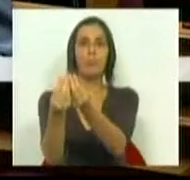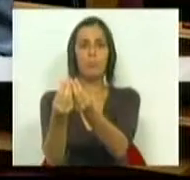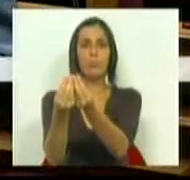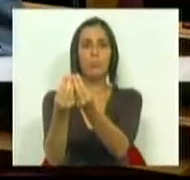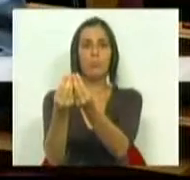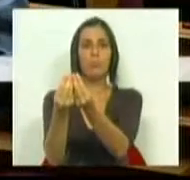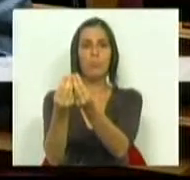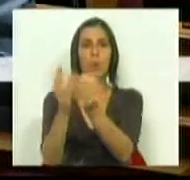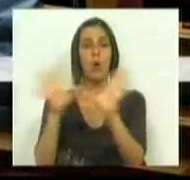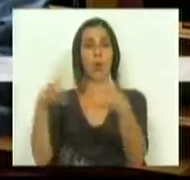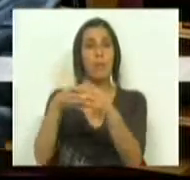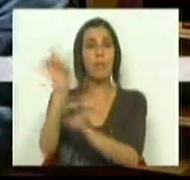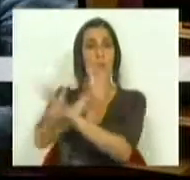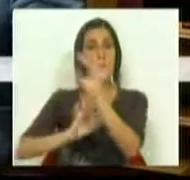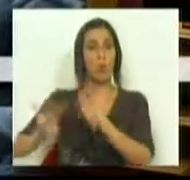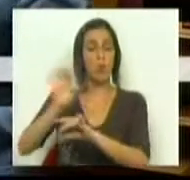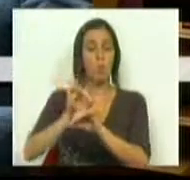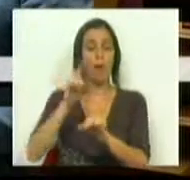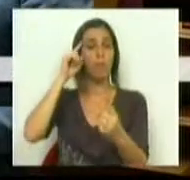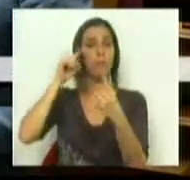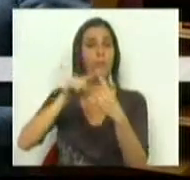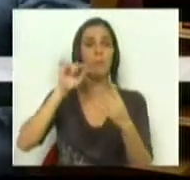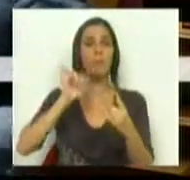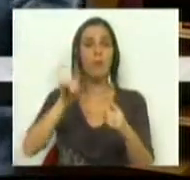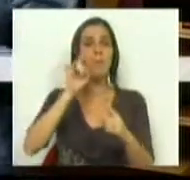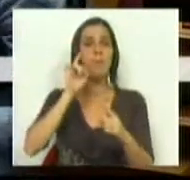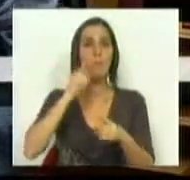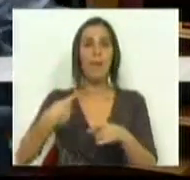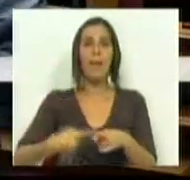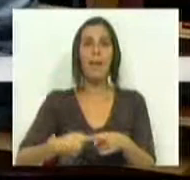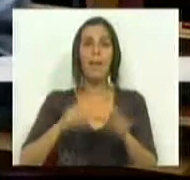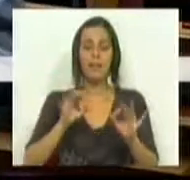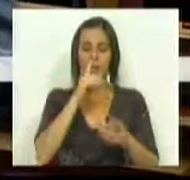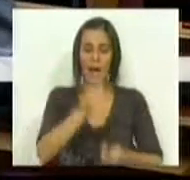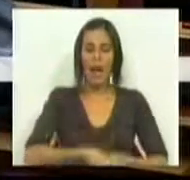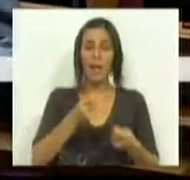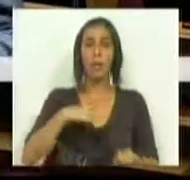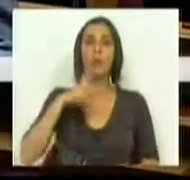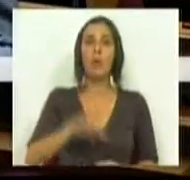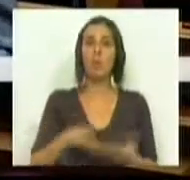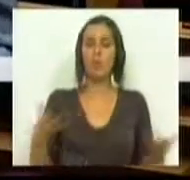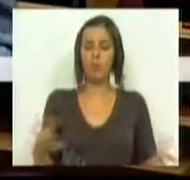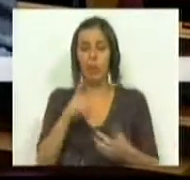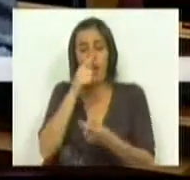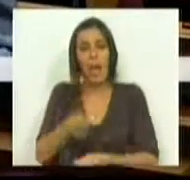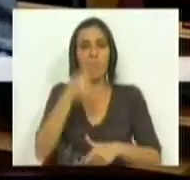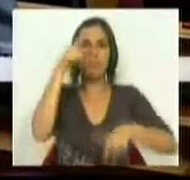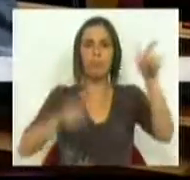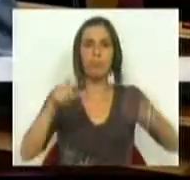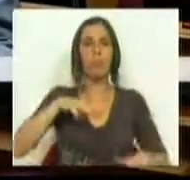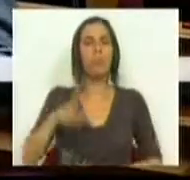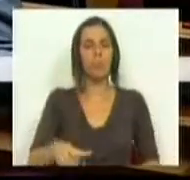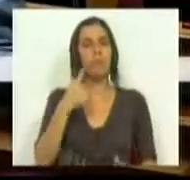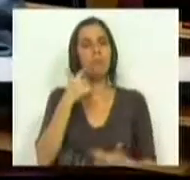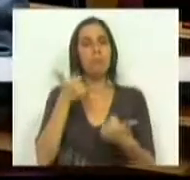da Comissão Europeia, no sentido de salvaguardar os interesses da agricultura portuguesa e dos agricultores portugueses.